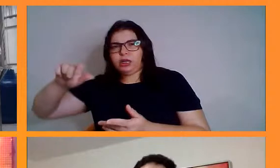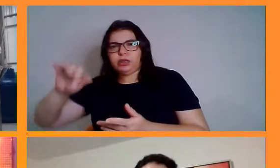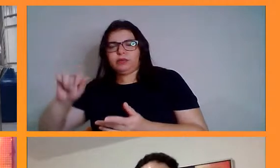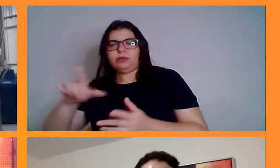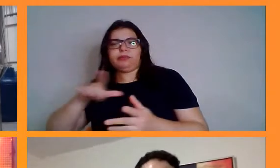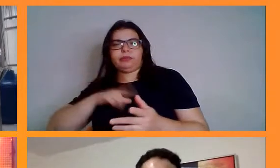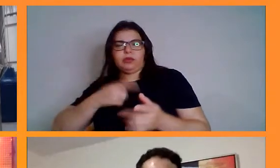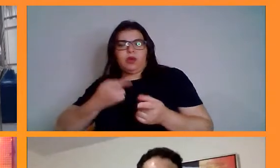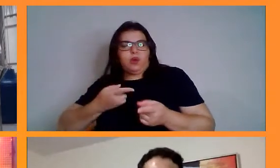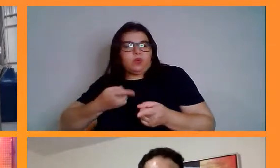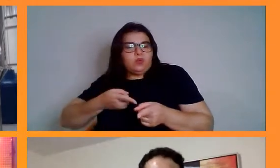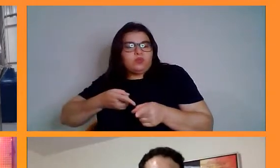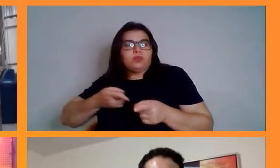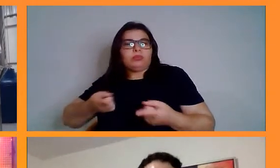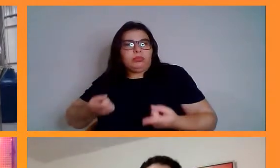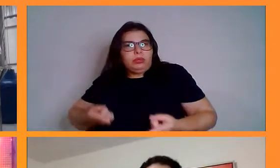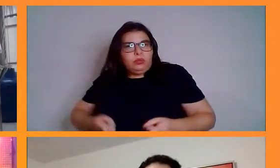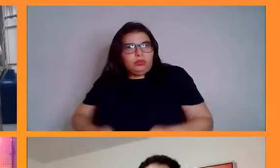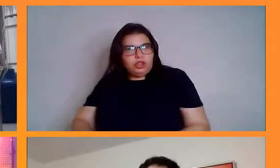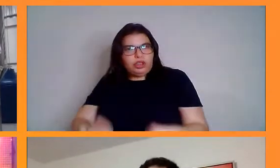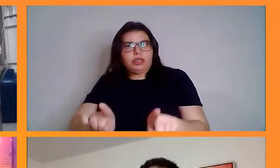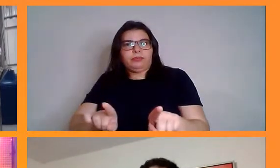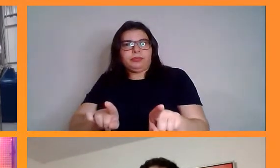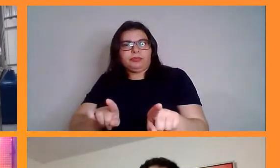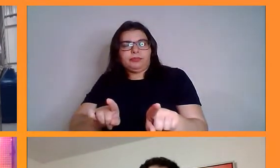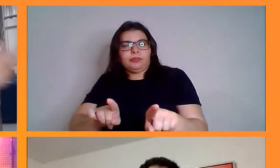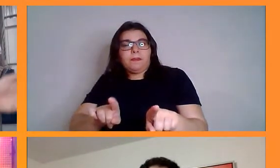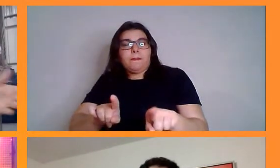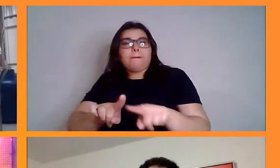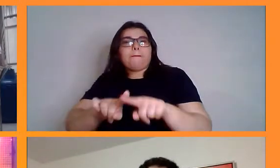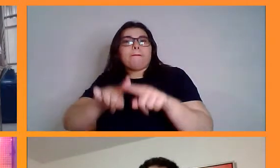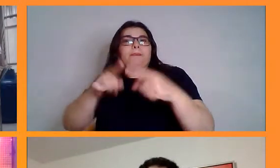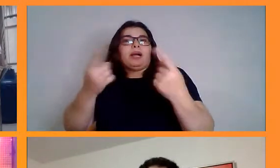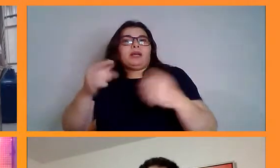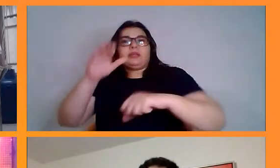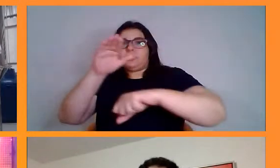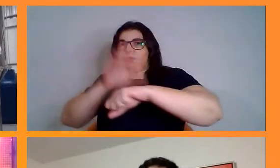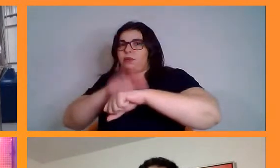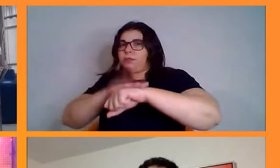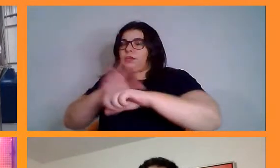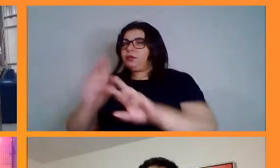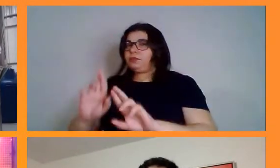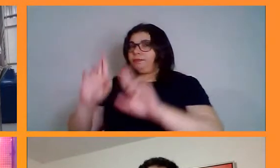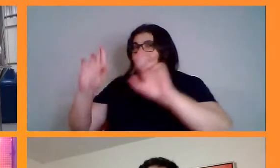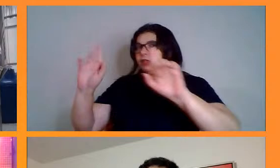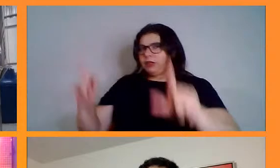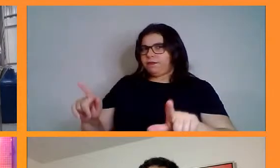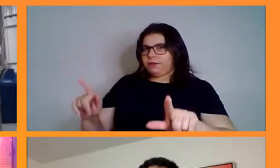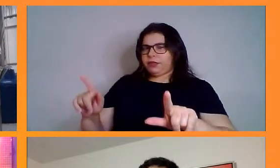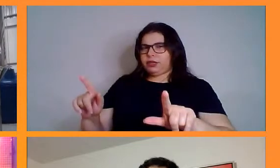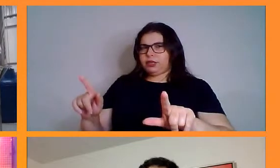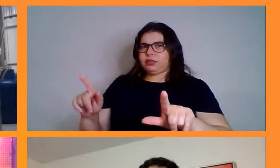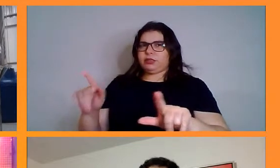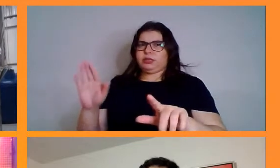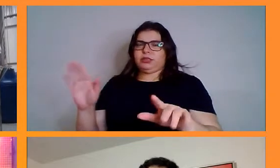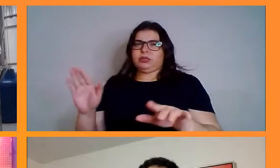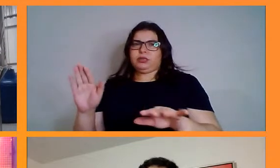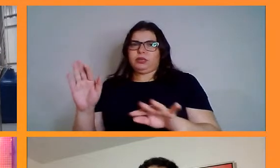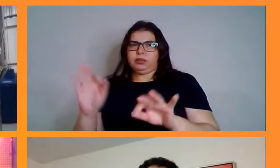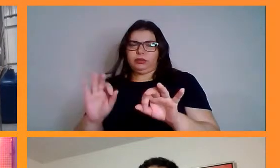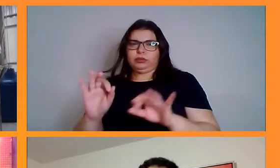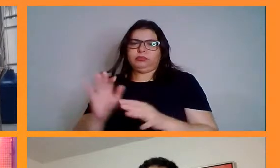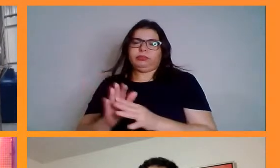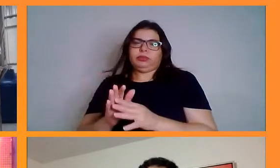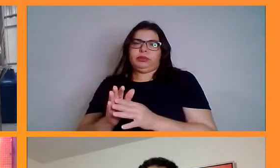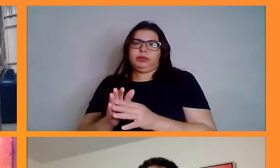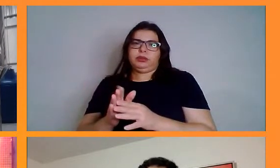tempo diferente do que aquele gêmeo deveria nascer. Porque, naturalmente, seria basicamente o nascimento dele junto com o irmãozinho que